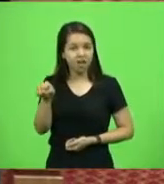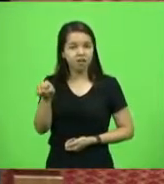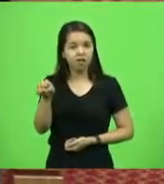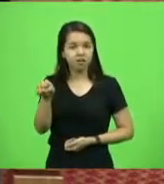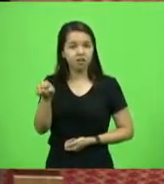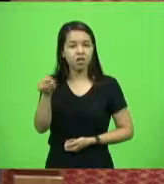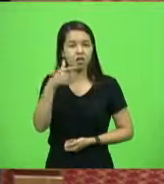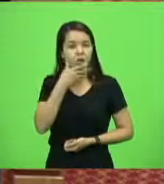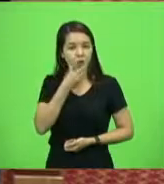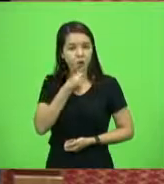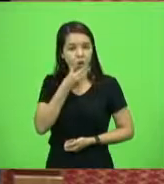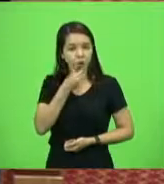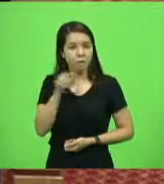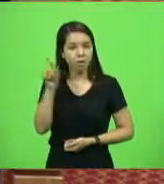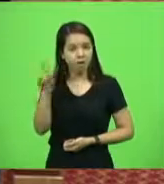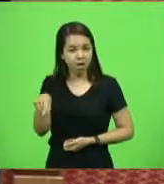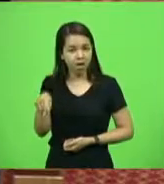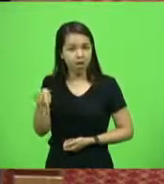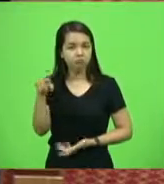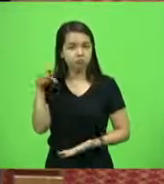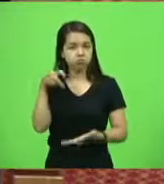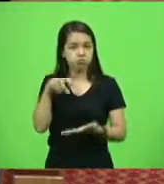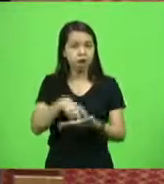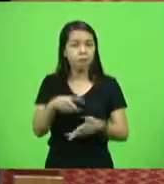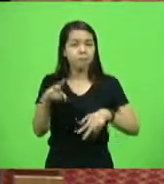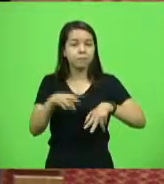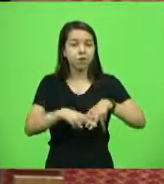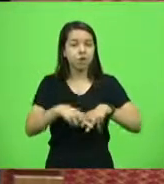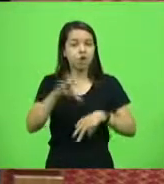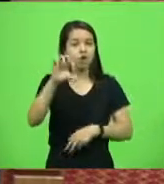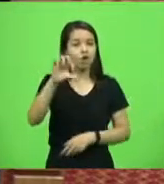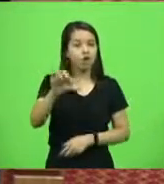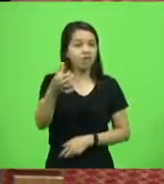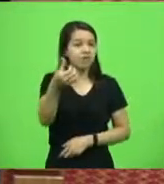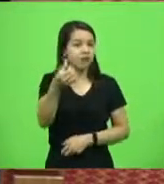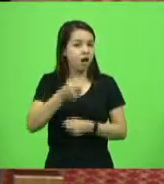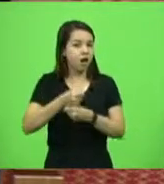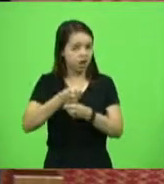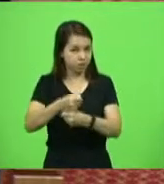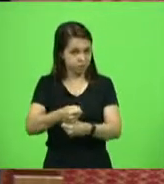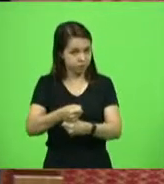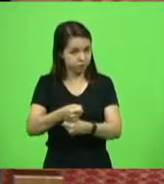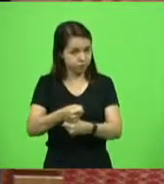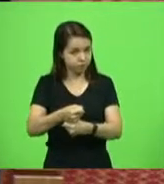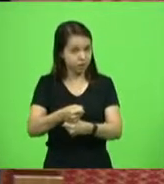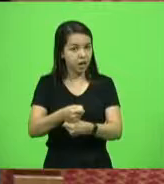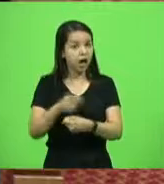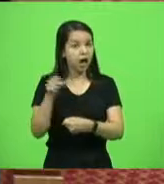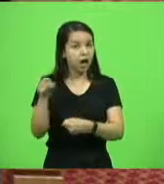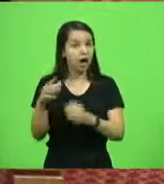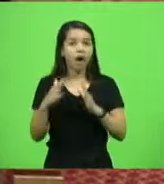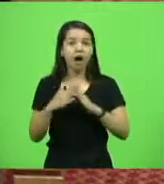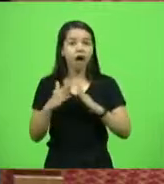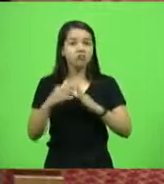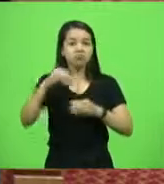condenado a 96 anos de prisão. Estava em prisão domiciliar.